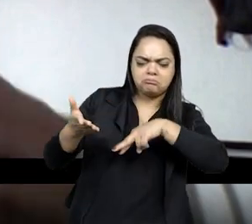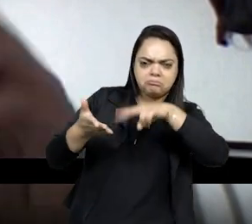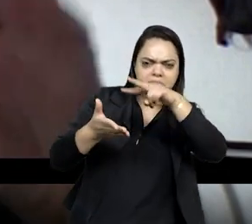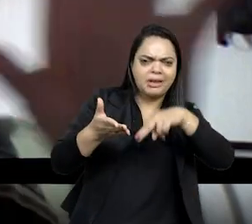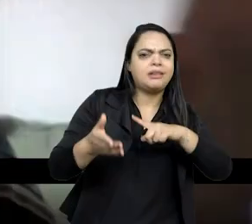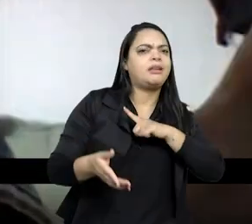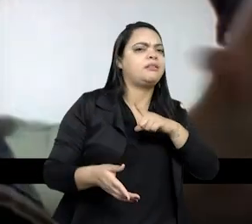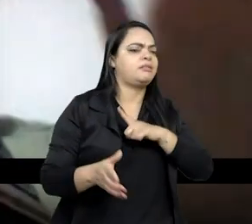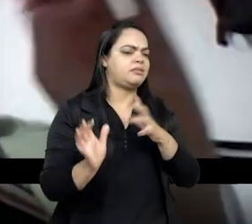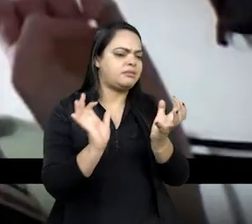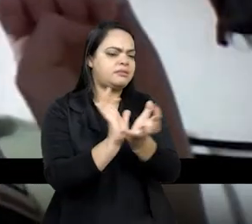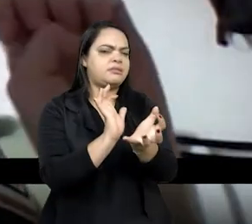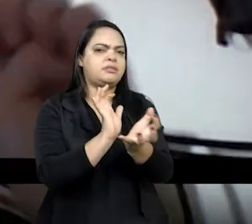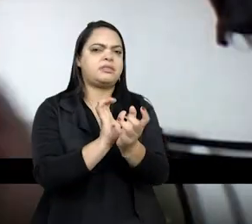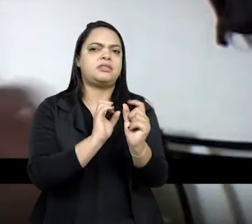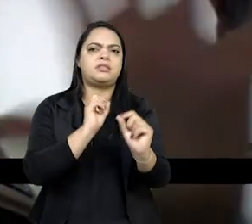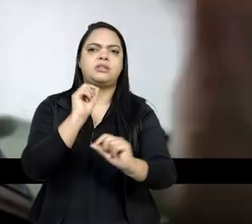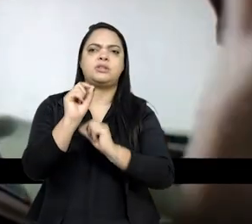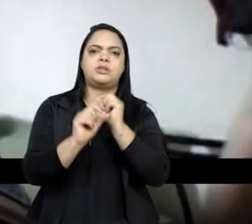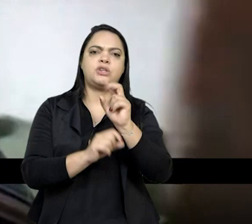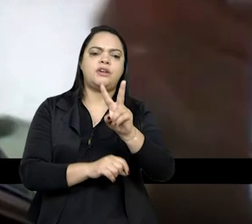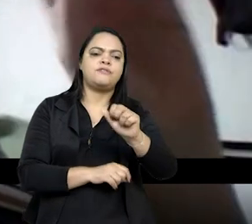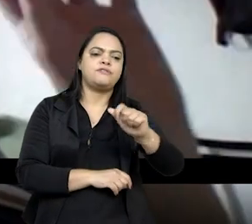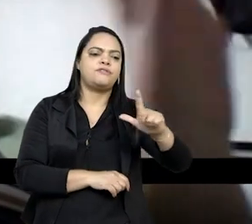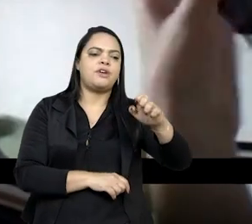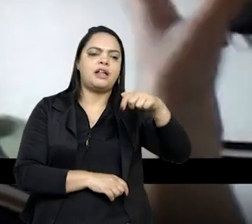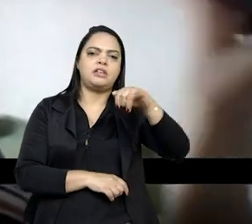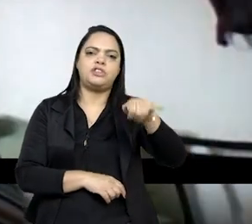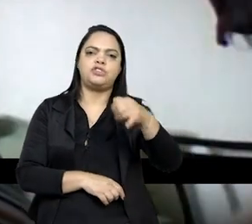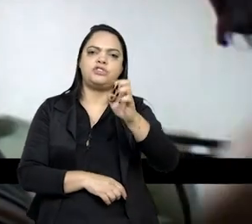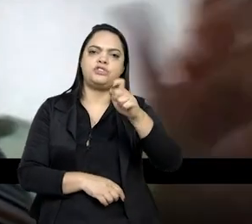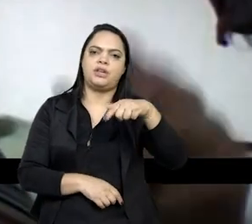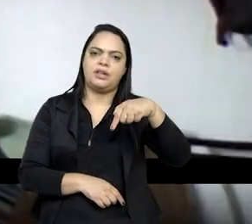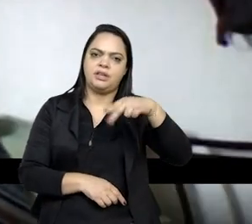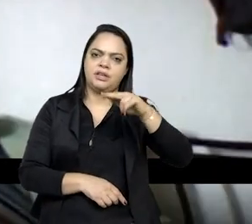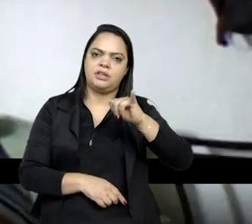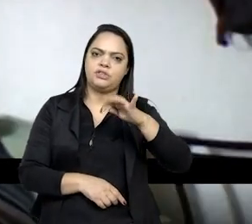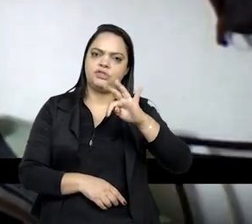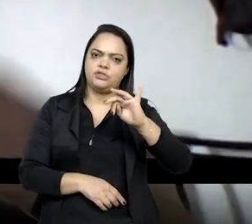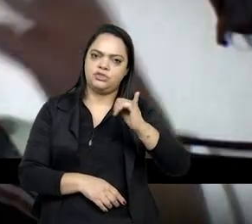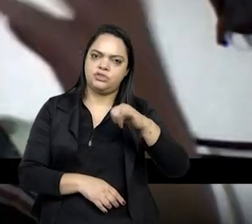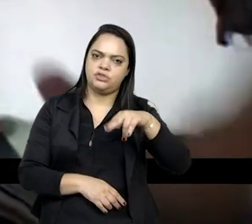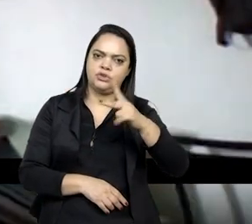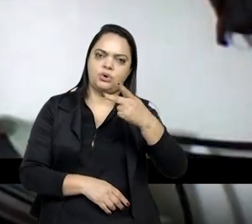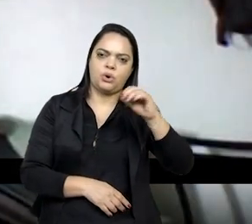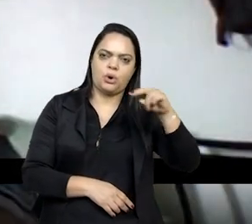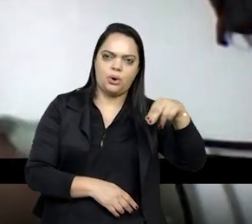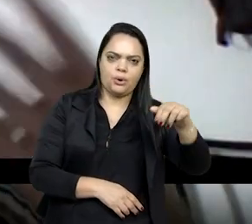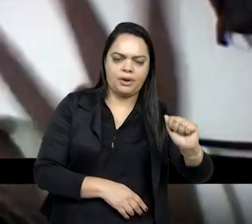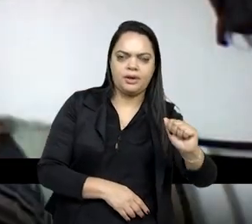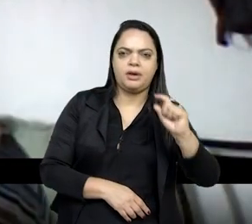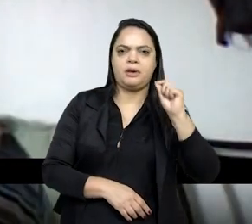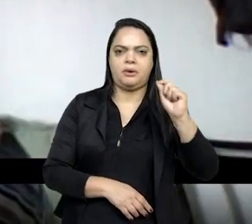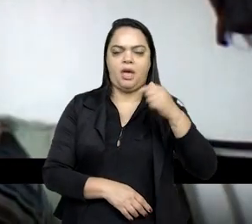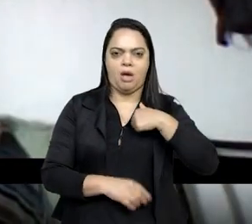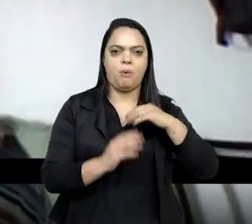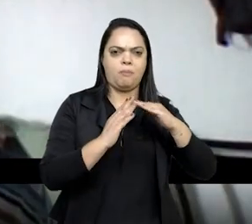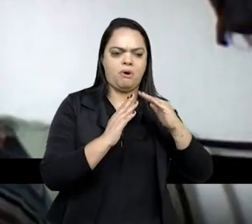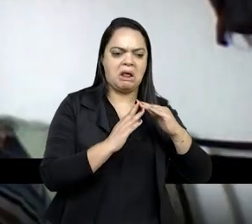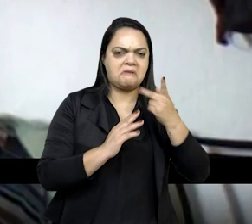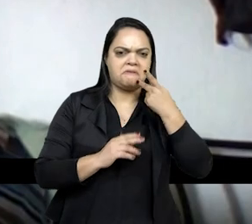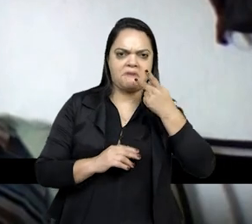teve um grupo no Vale de Jiquitimonha, que é a região que eu estava morando, que se autodeterminou indígena, que se